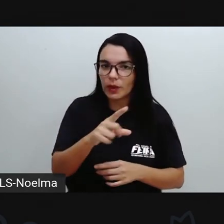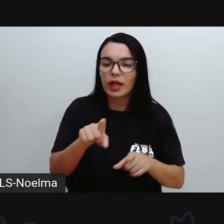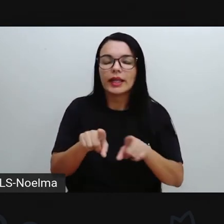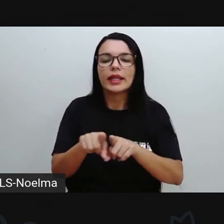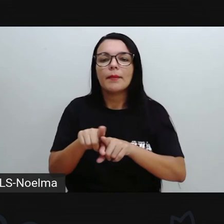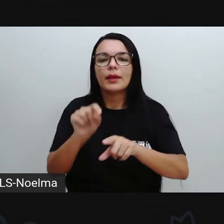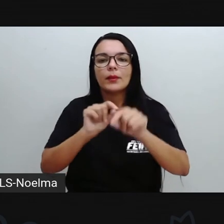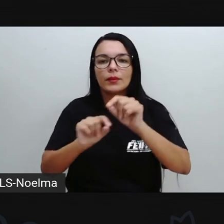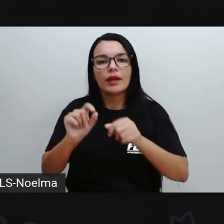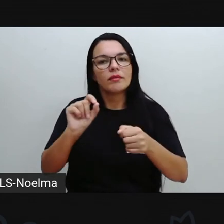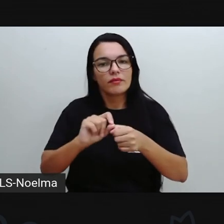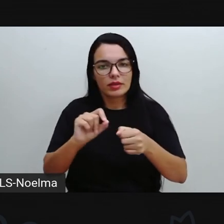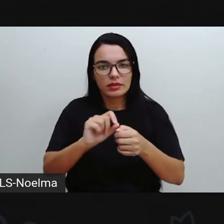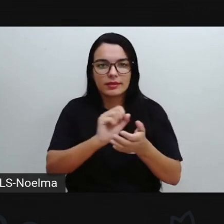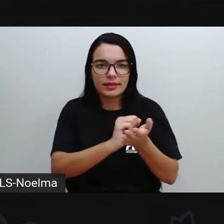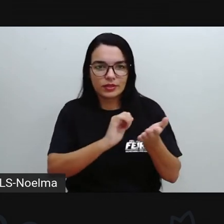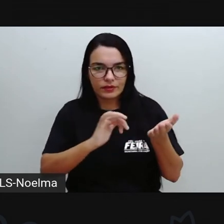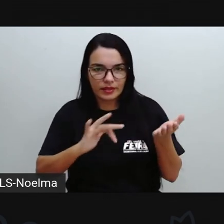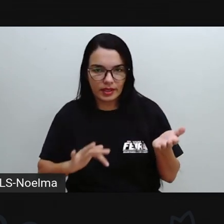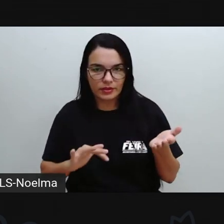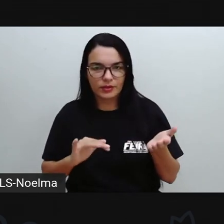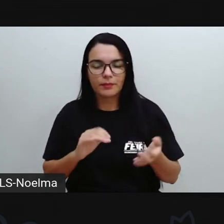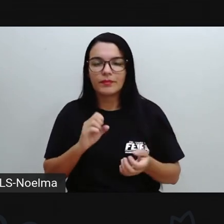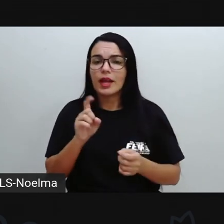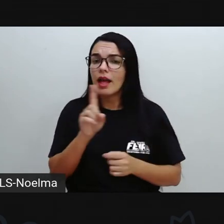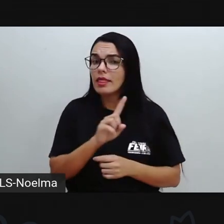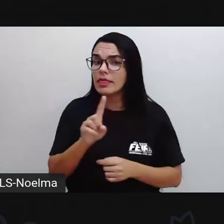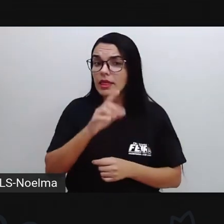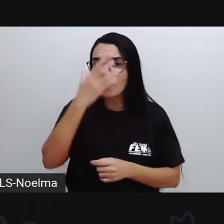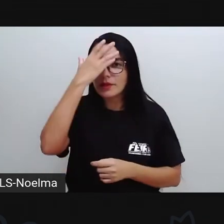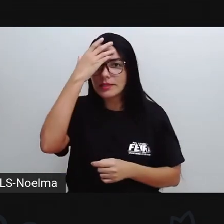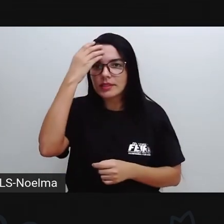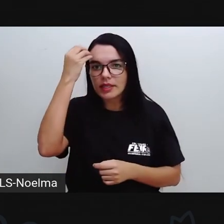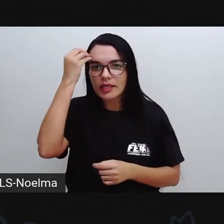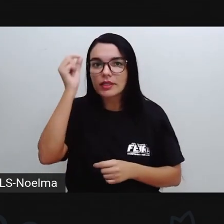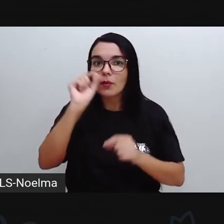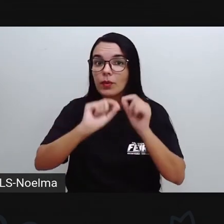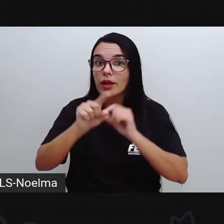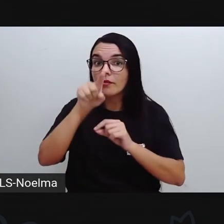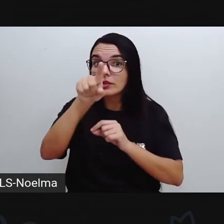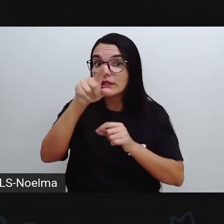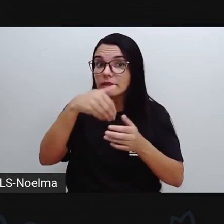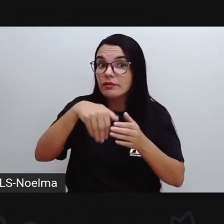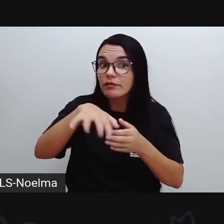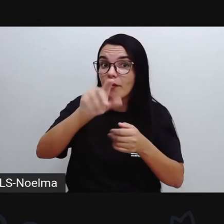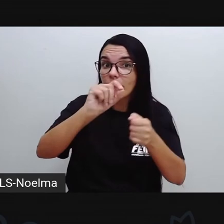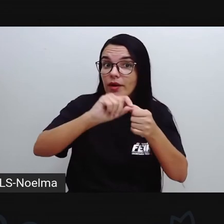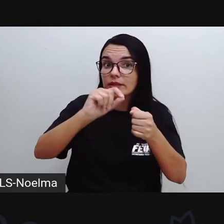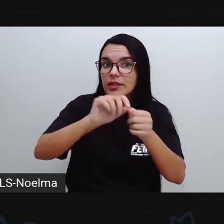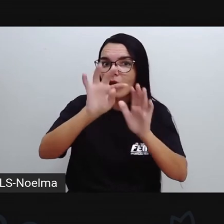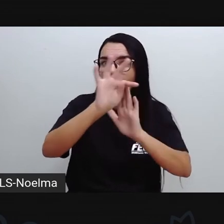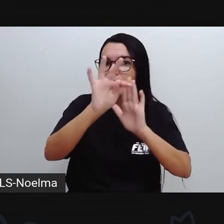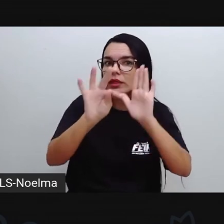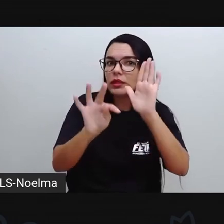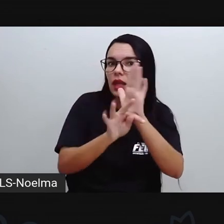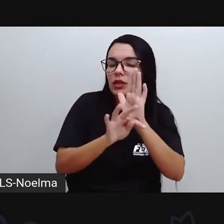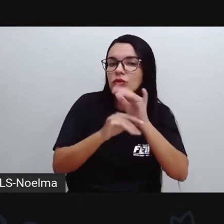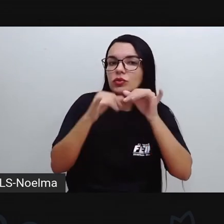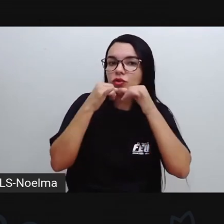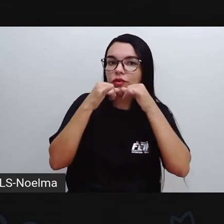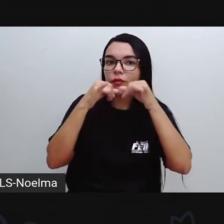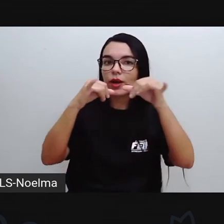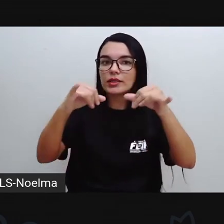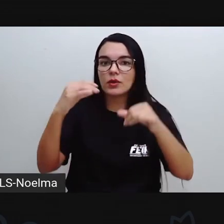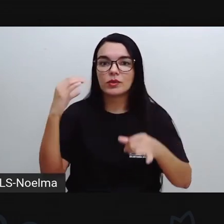realizar essas atividades, certo? Não se esqueçam que vocês vão produzir um texto de divulgação científica. Para isso, é